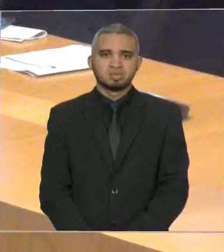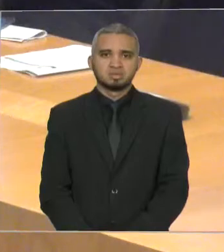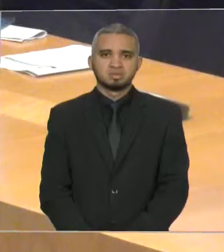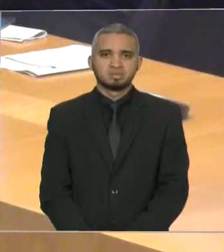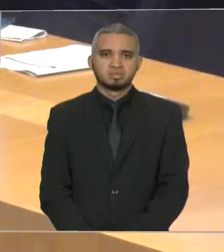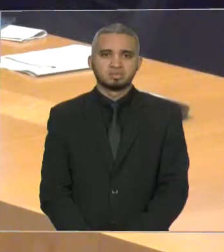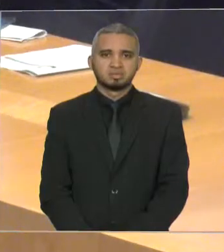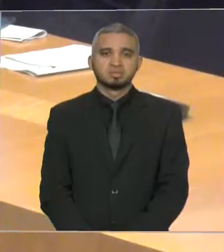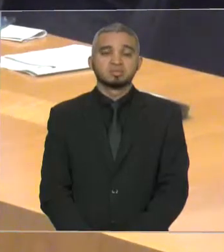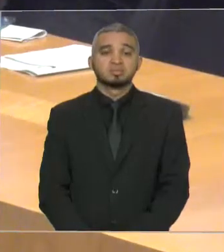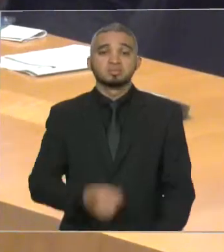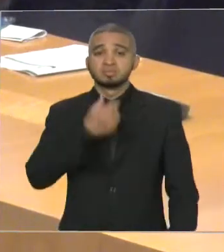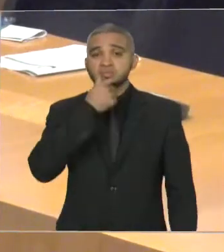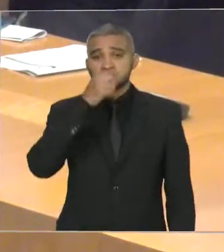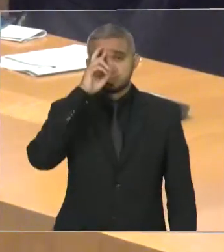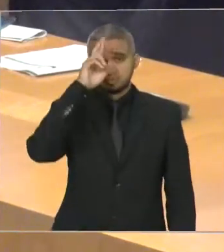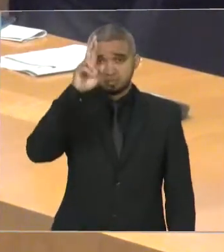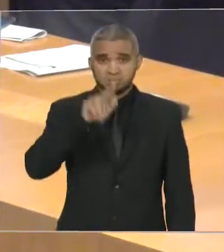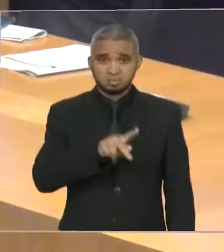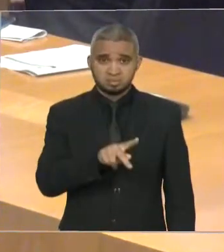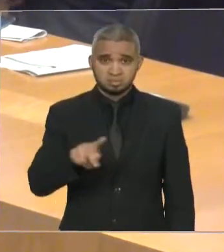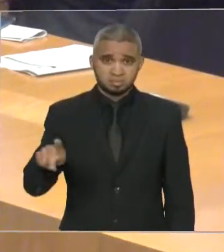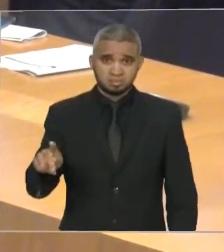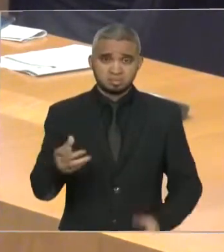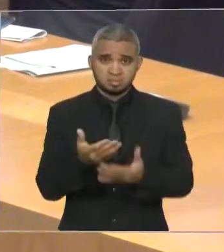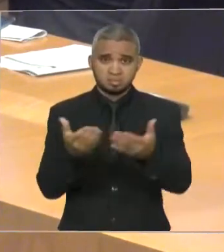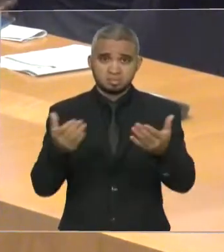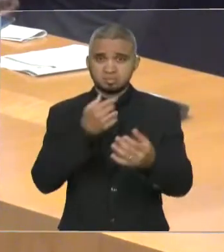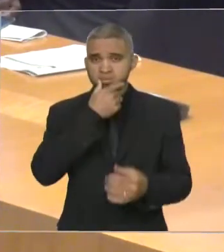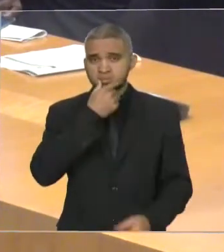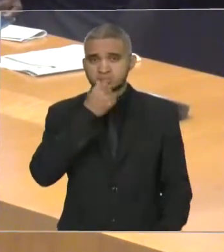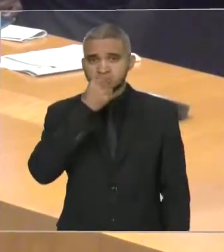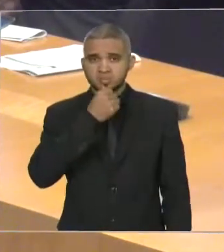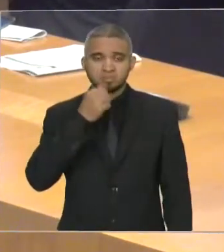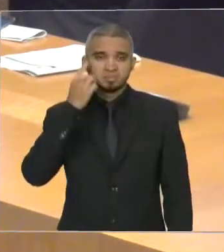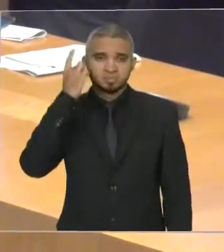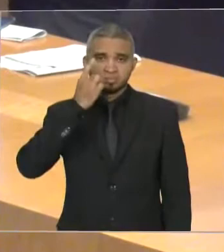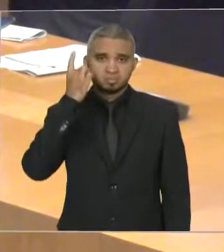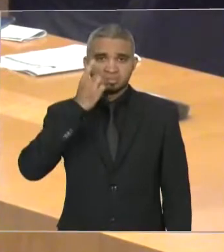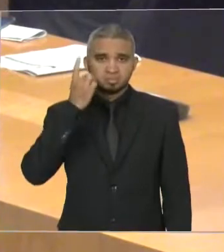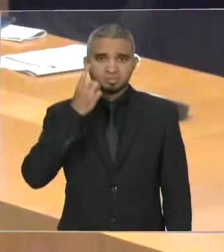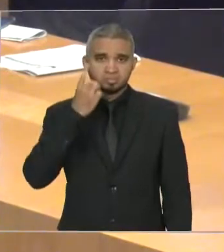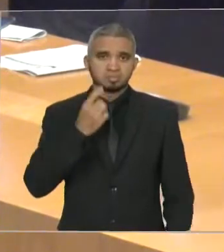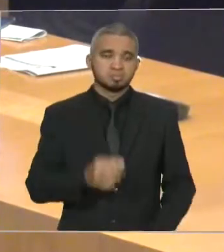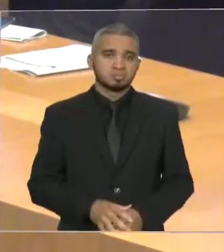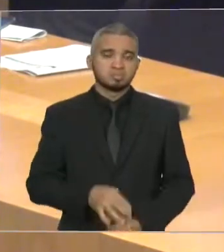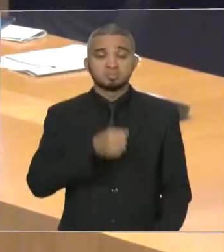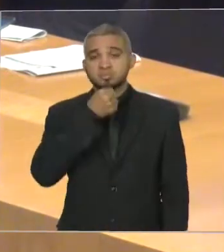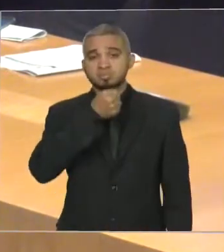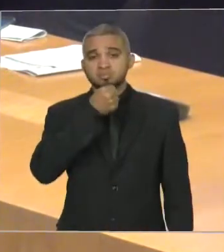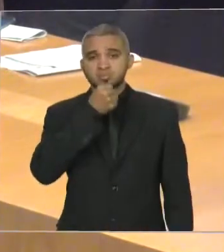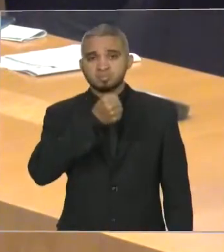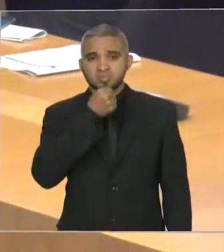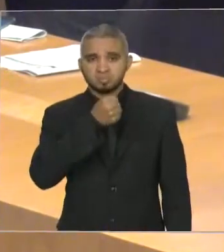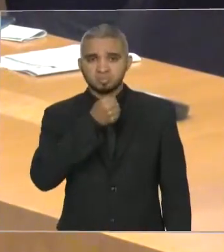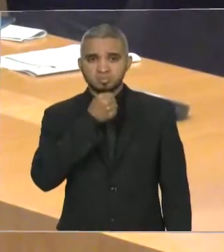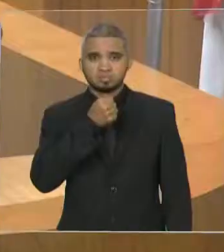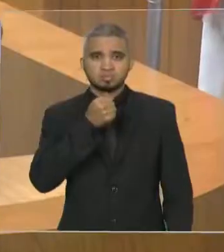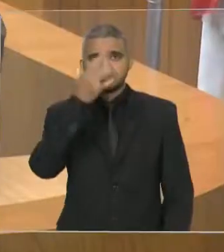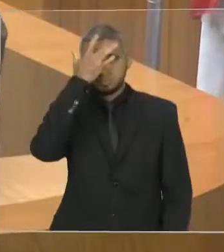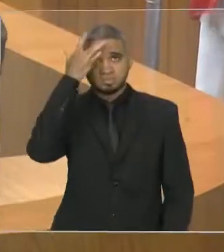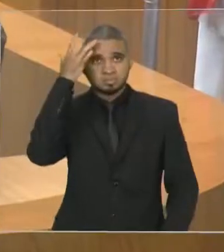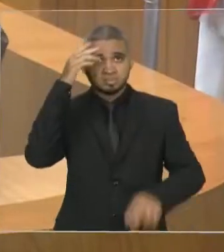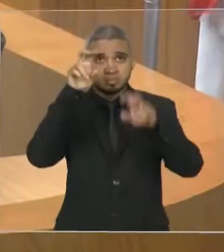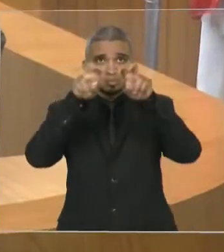Senhor Presidente, senhores deputados, senhoras deputadas, imprensa, galeria,